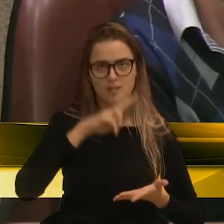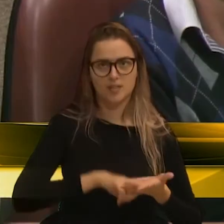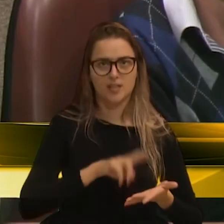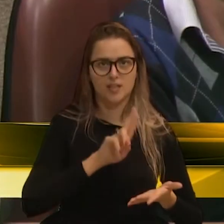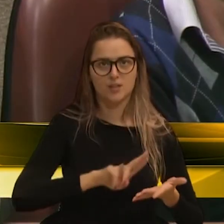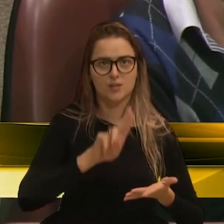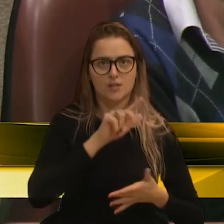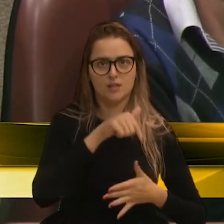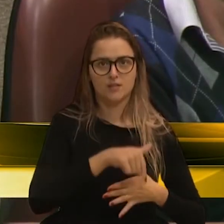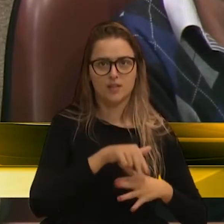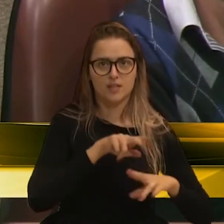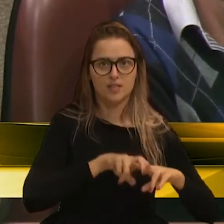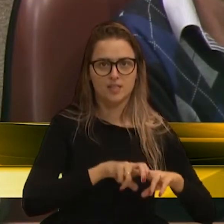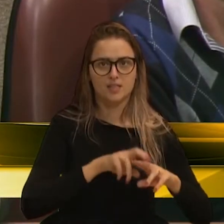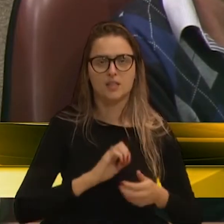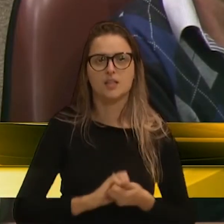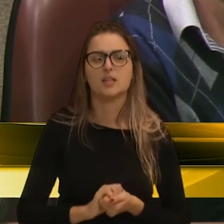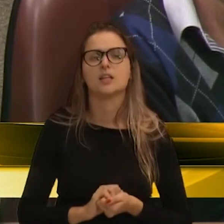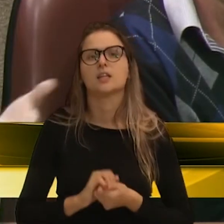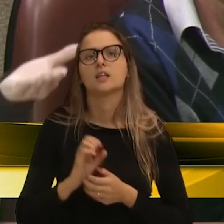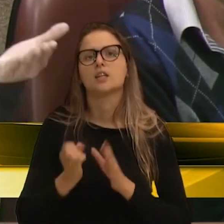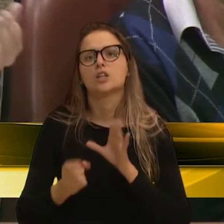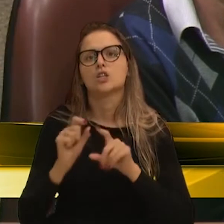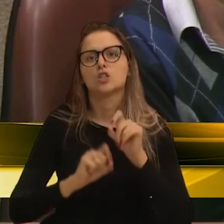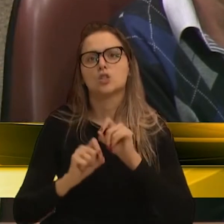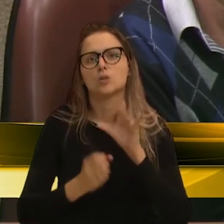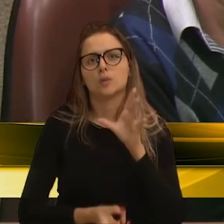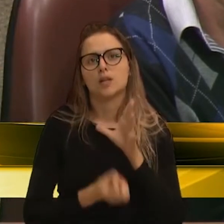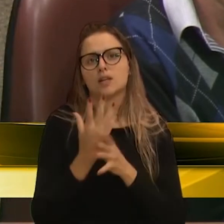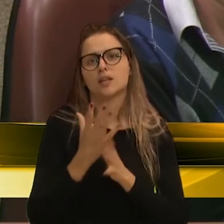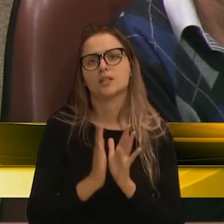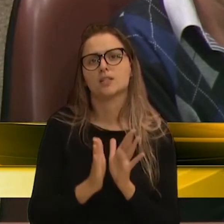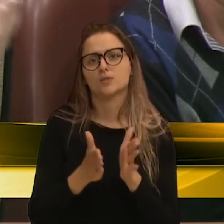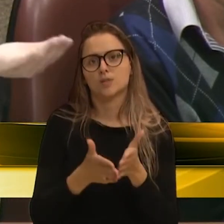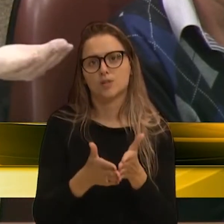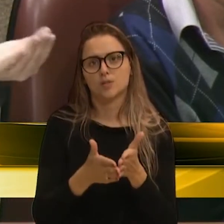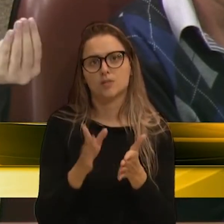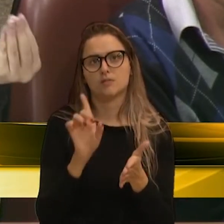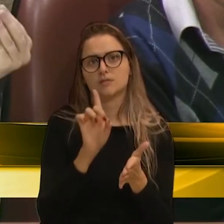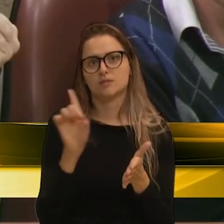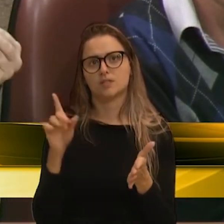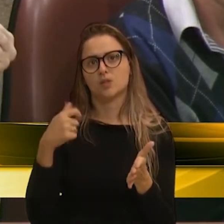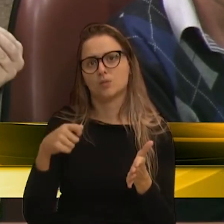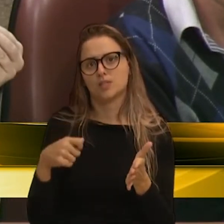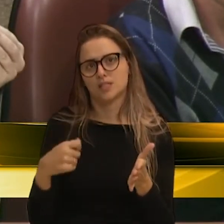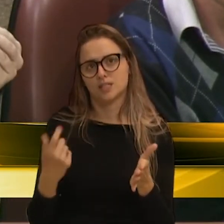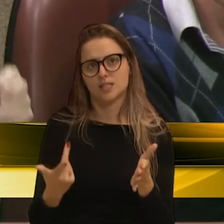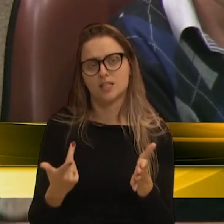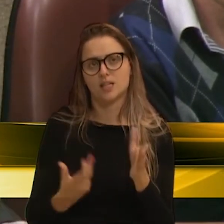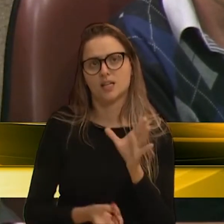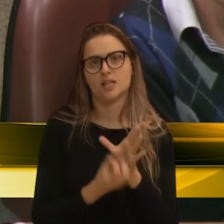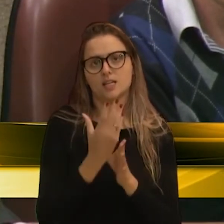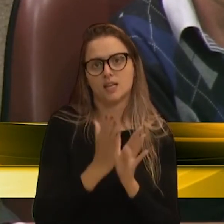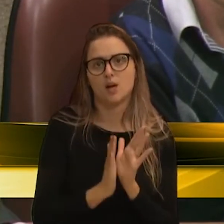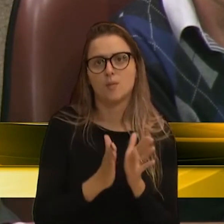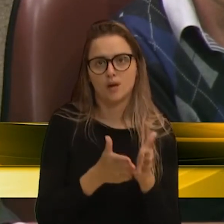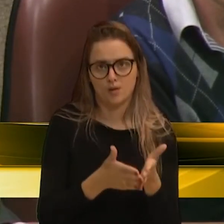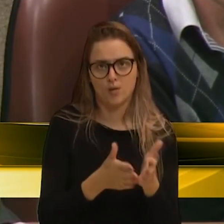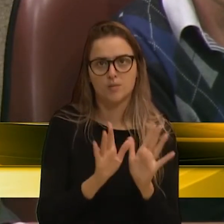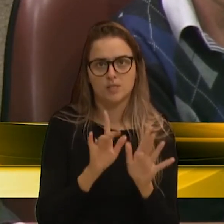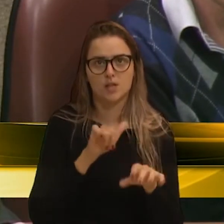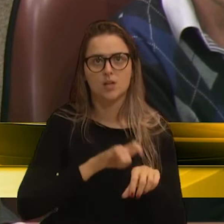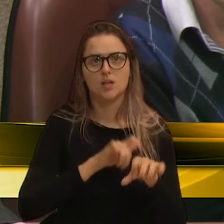este lugar. E, com relação à criação da comissão, o senhor mesmo disse, não precisaria, não seria necessário criar uma comissão